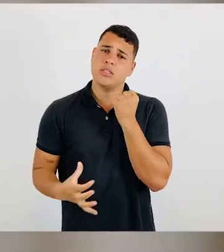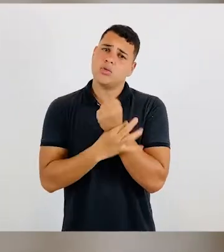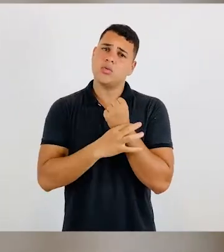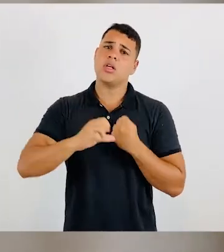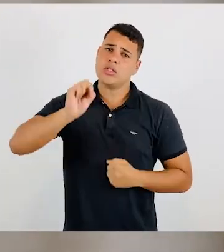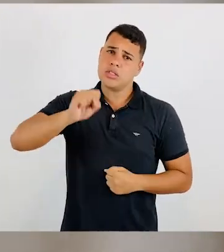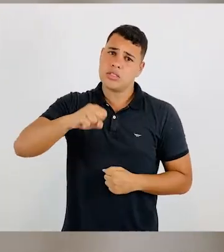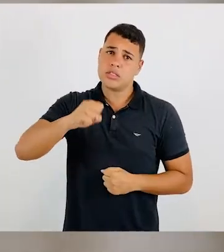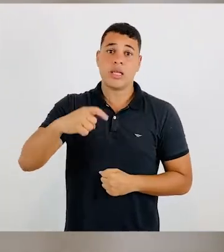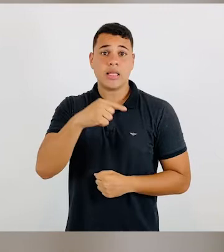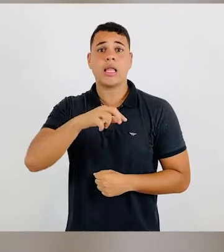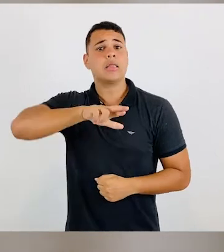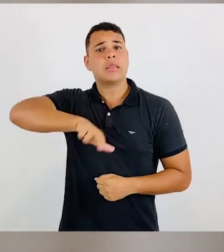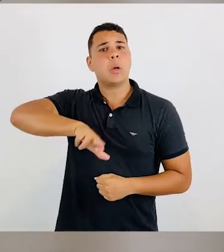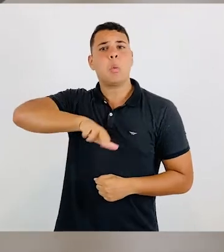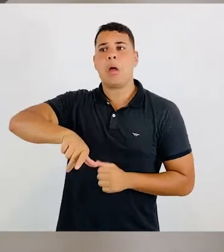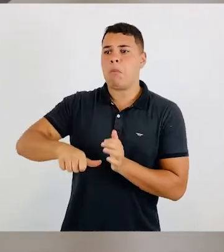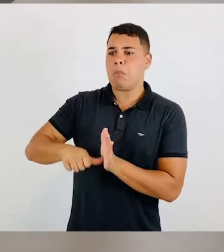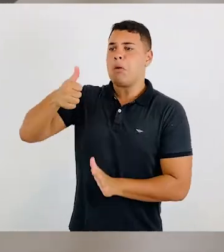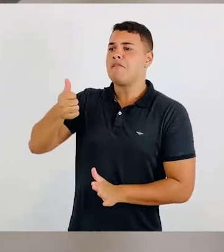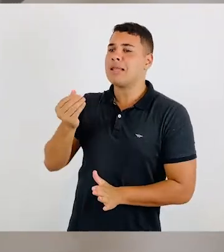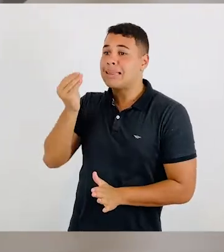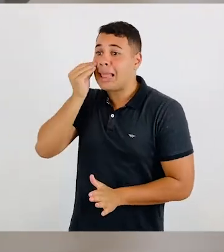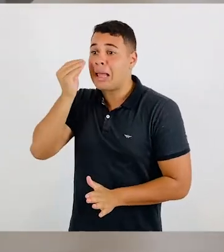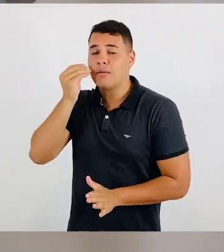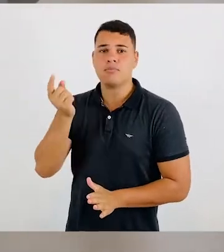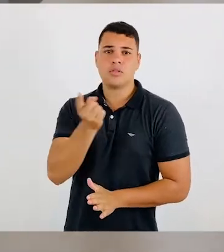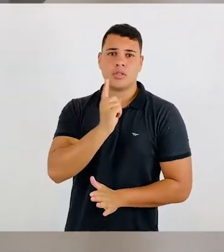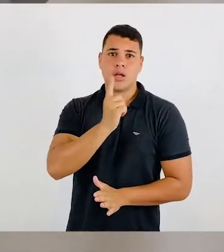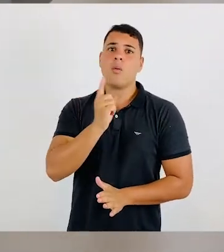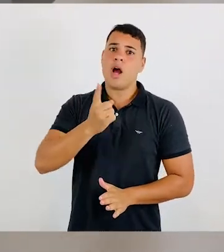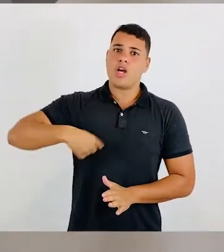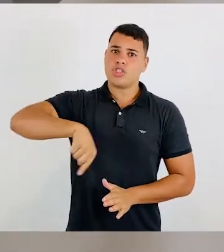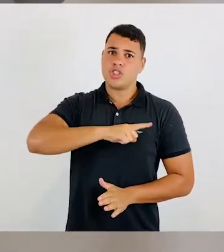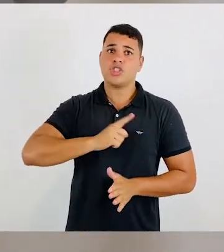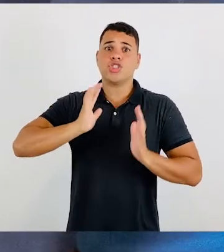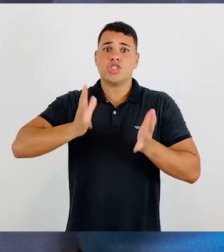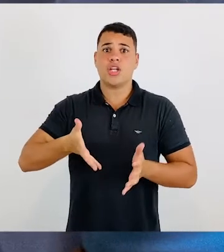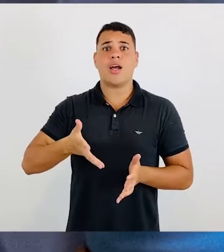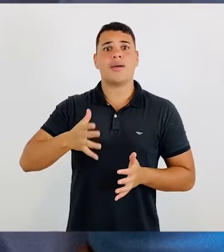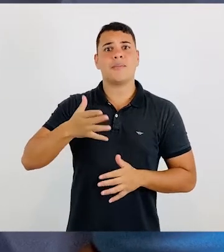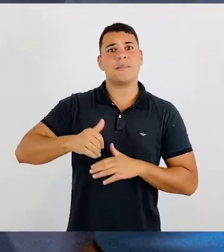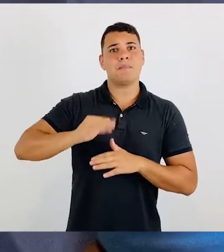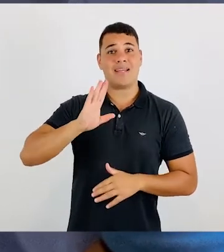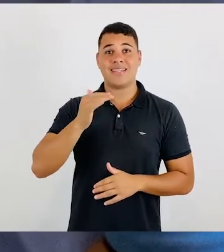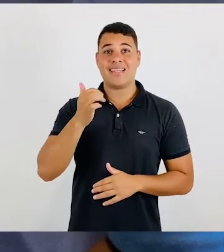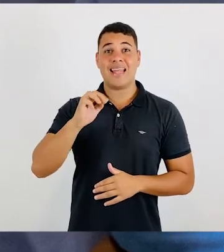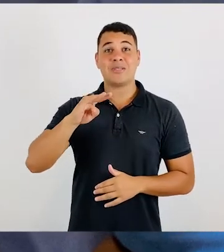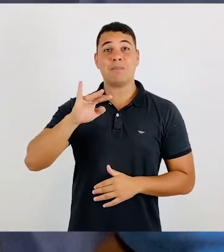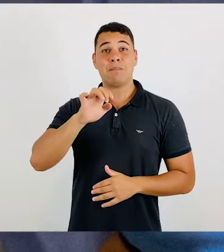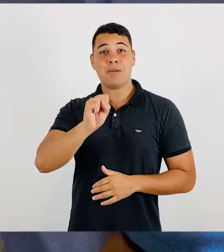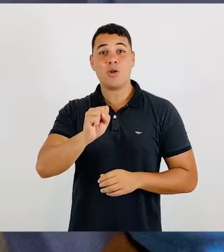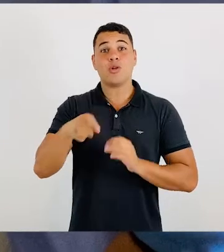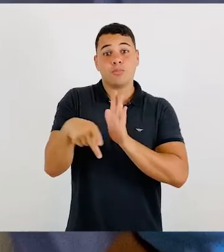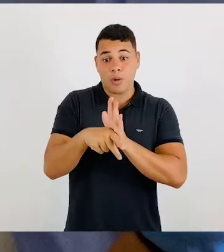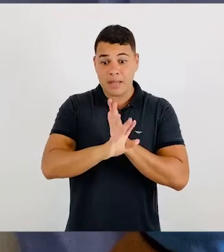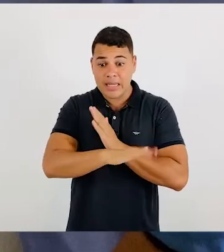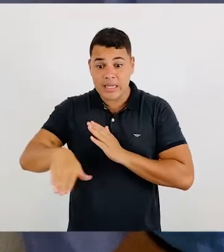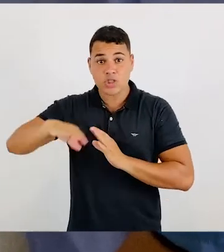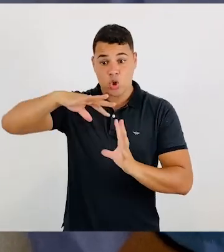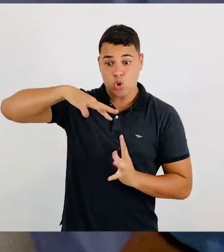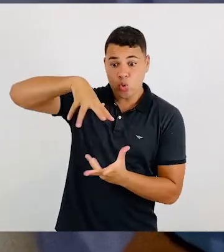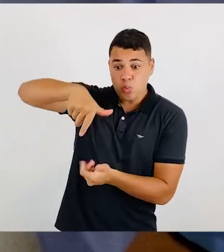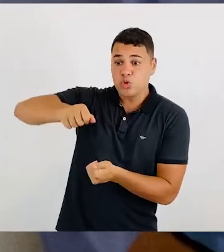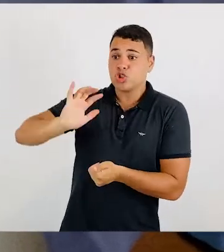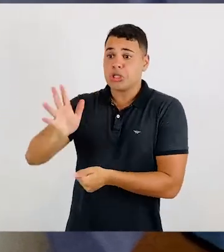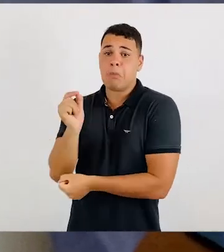E a vacina, sim, é segura, que a vacina não é experimental, que ela foi testada. A gente está chegando a mais de 10 milhões de